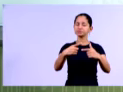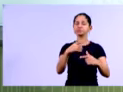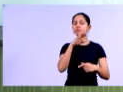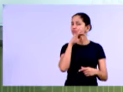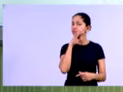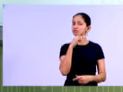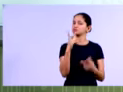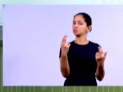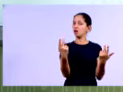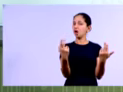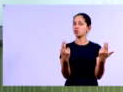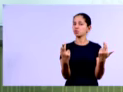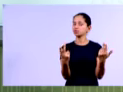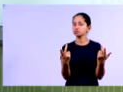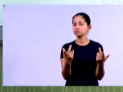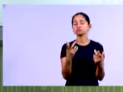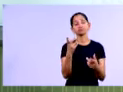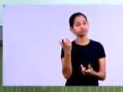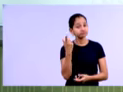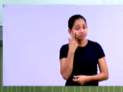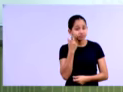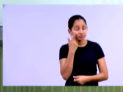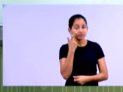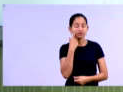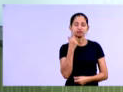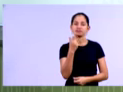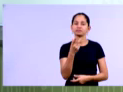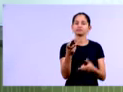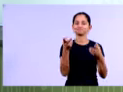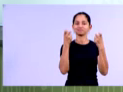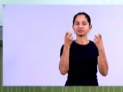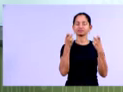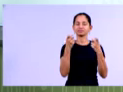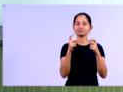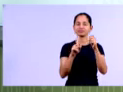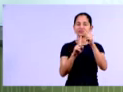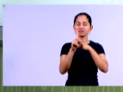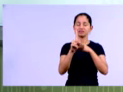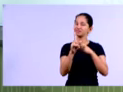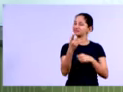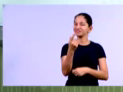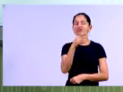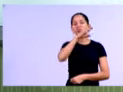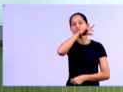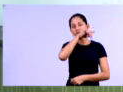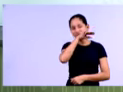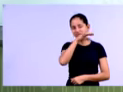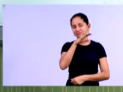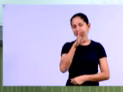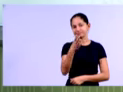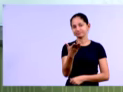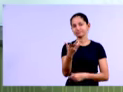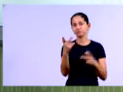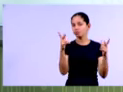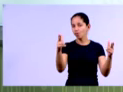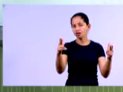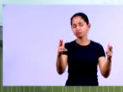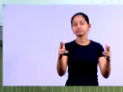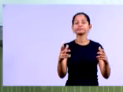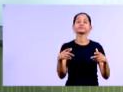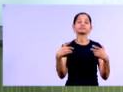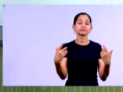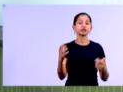de forma ruim, né, e aí o indicador vai demonstrar uma situação de insolvência na empresa. Então, o